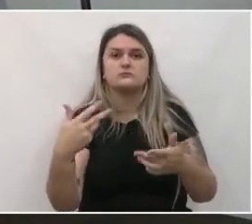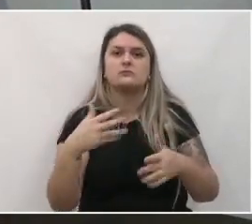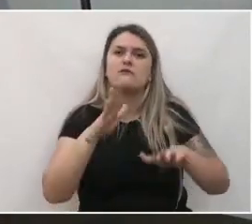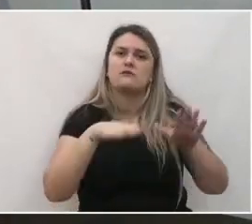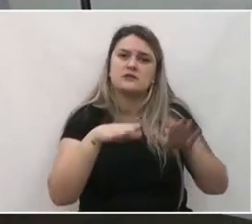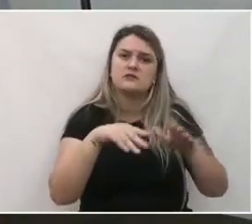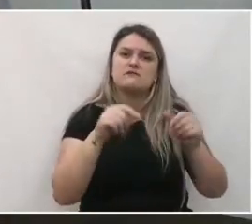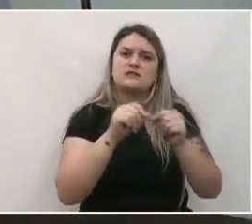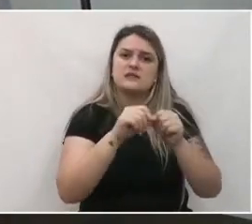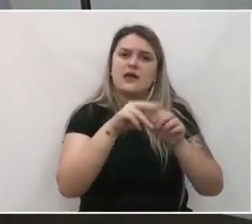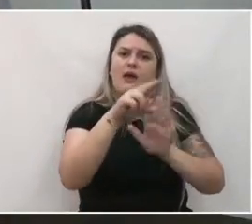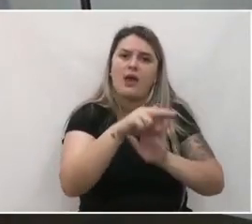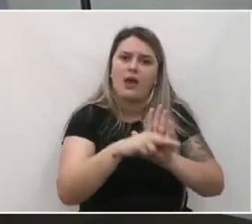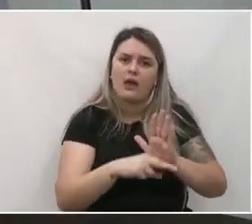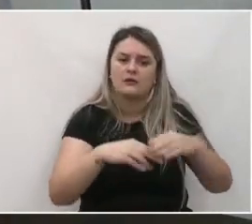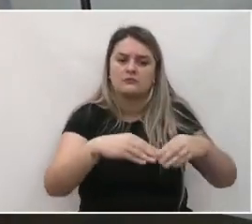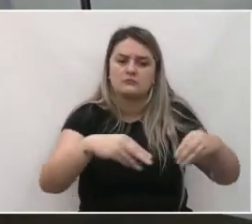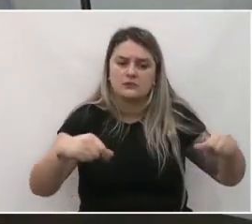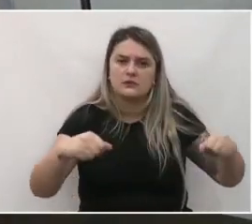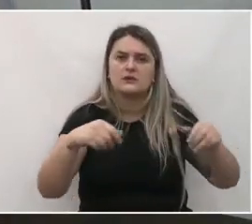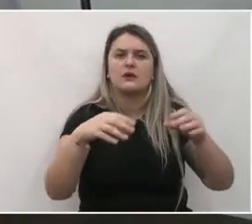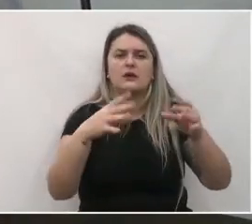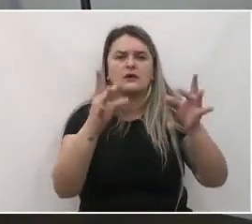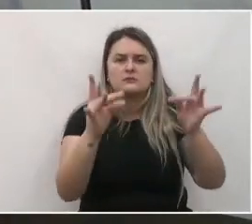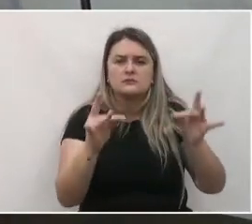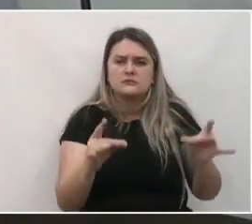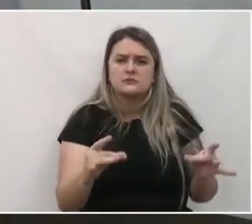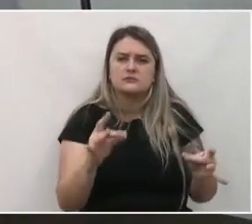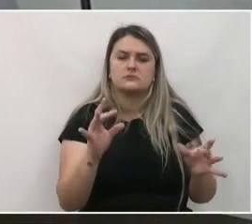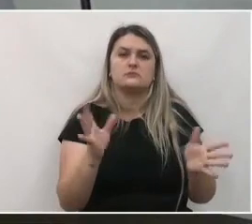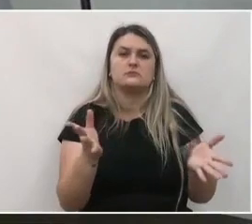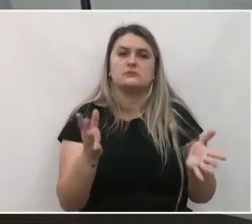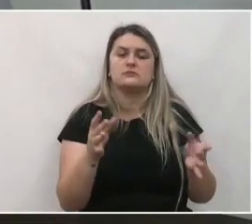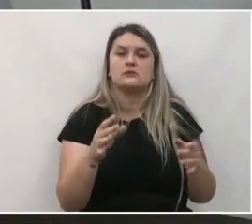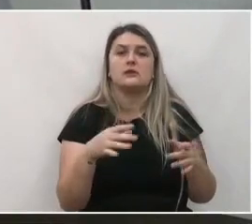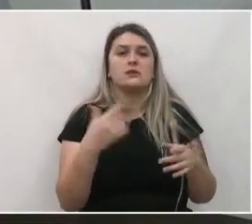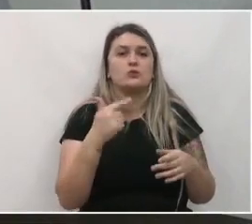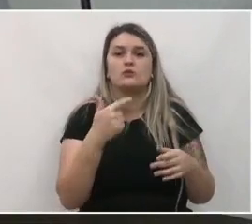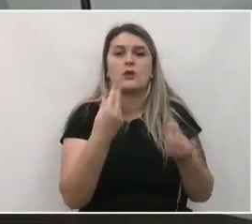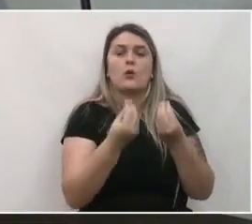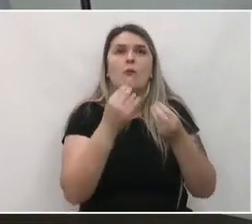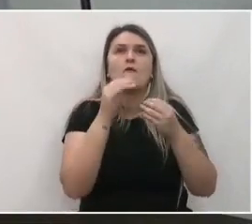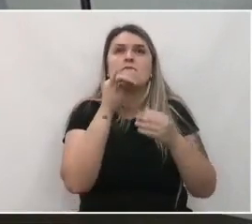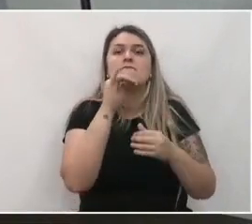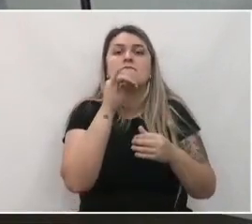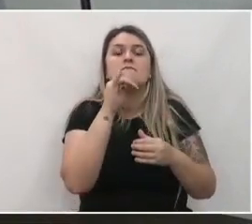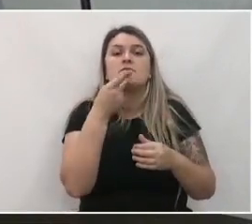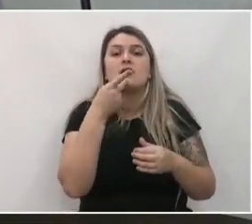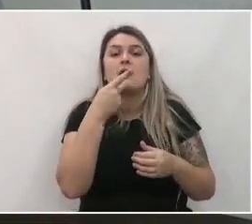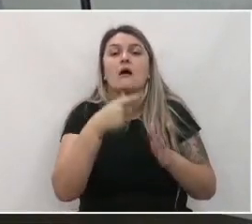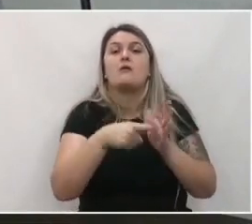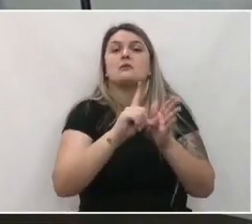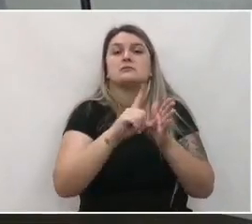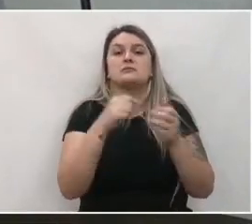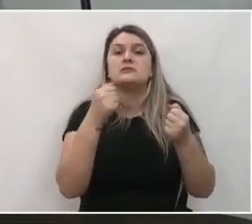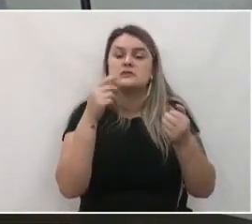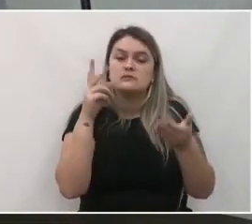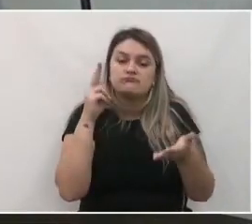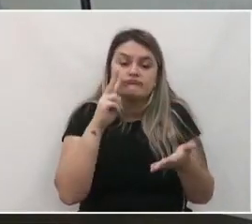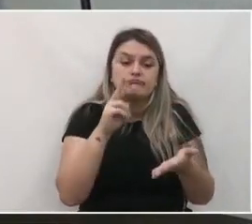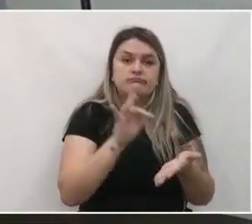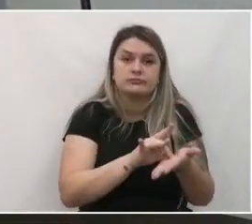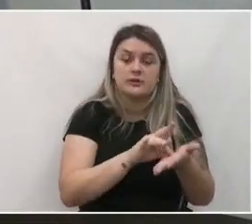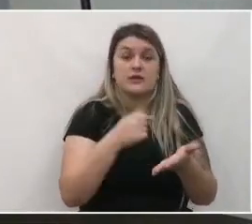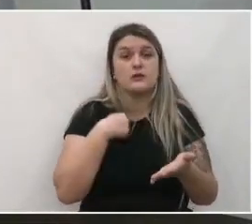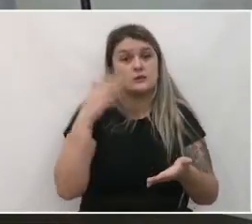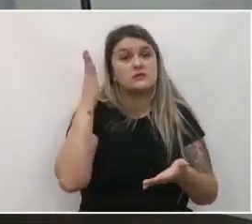situações de regularização ambiental, situações específicas, a gente não tem como antecipar sem analisar os casos mais concretos, eu sei que aqui